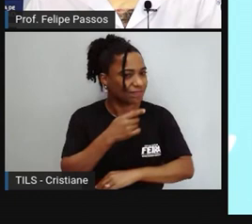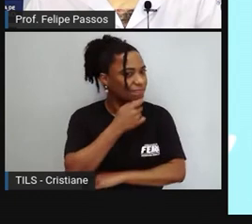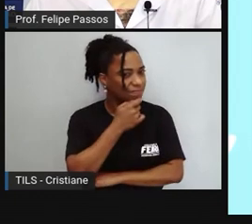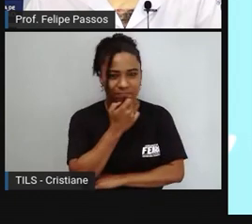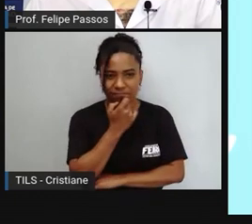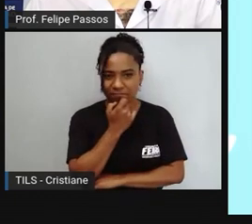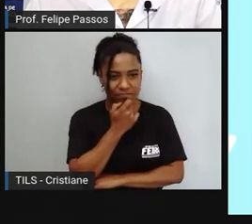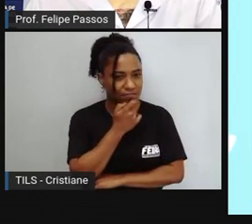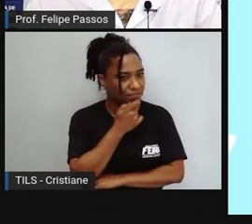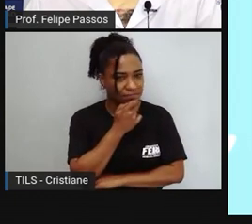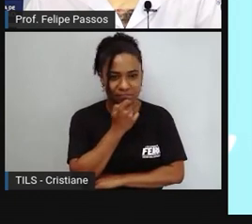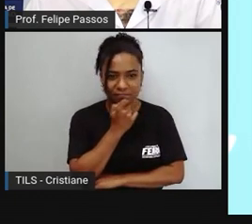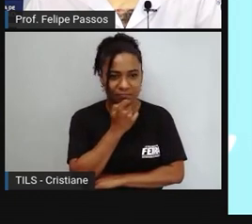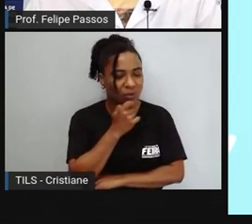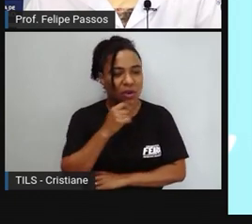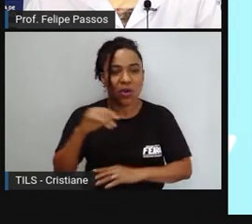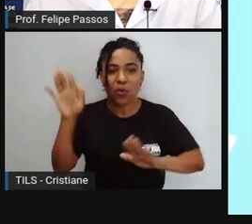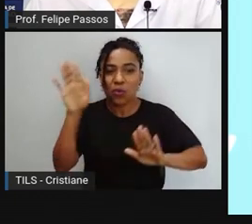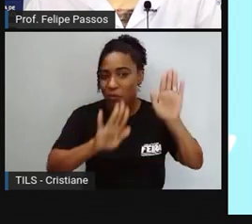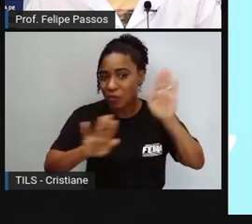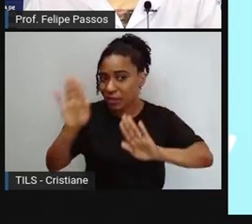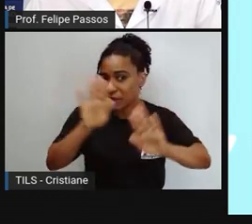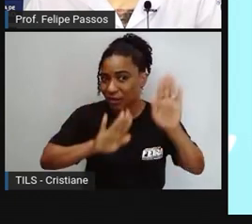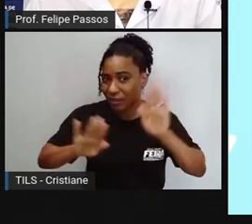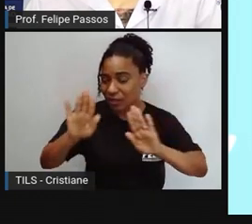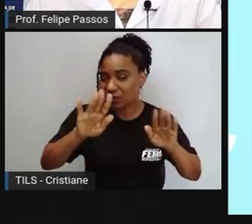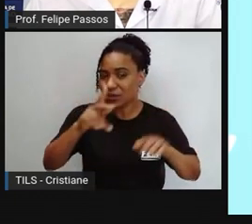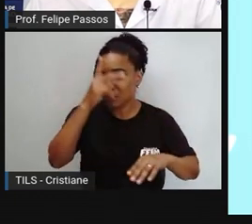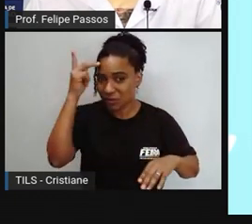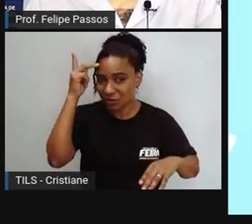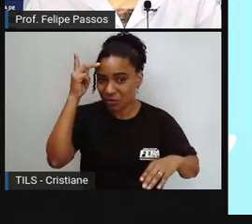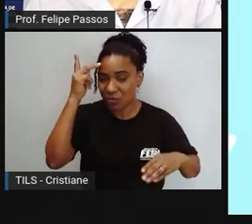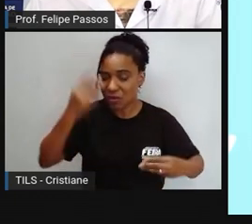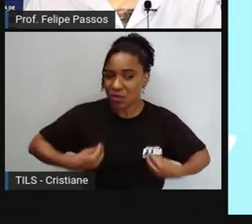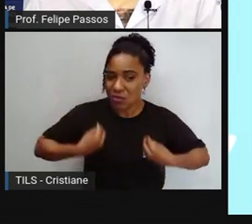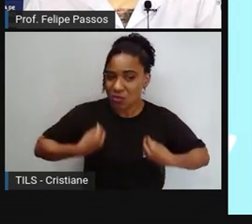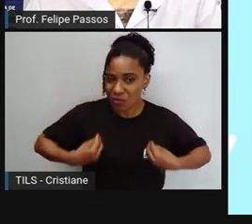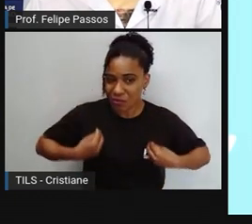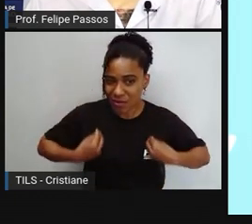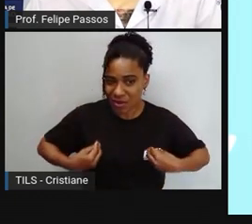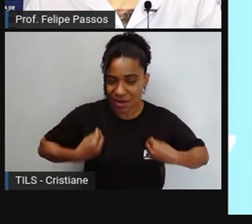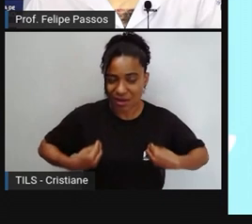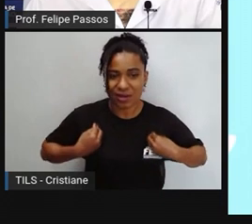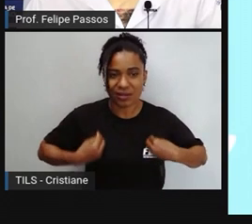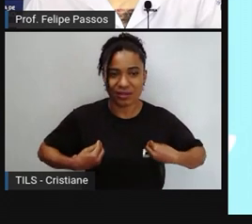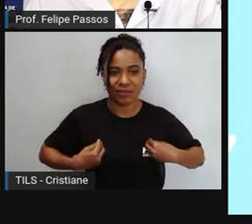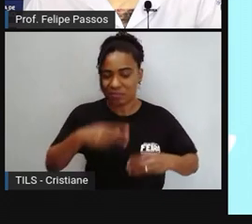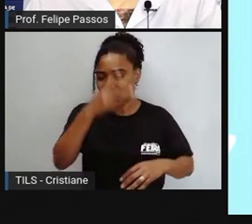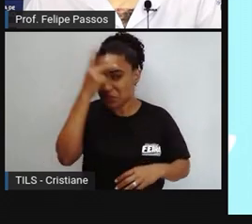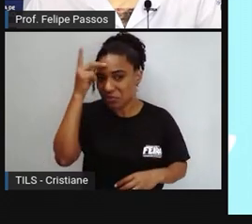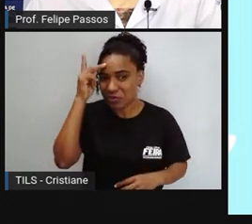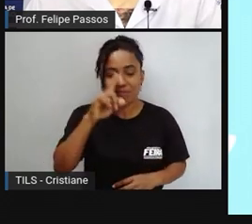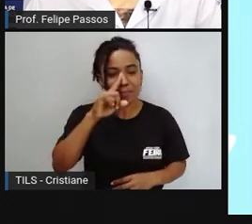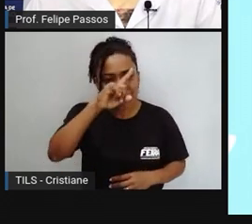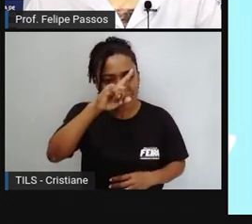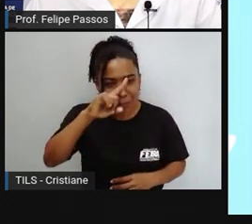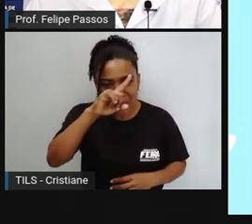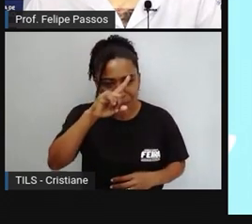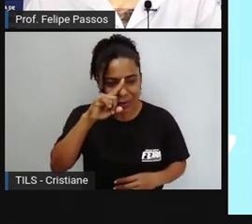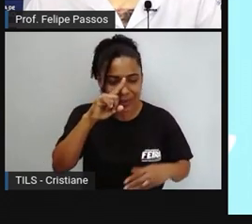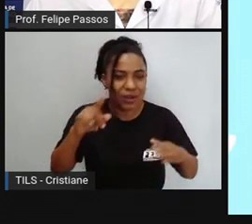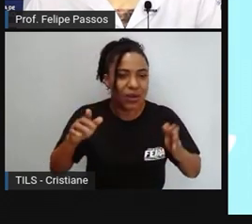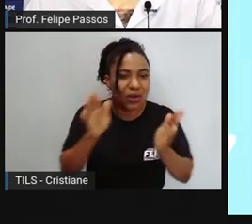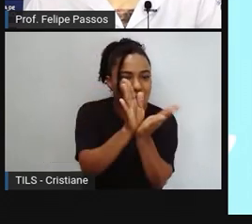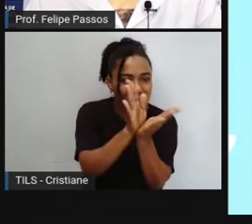com o ser humano o jacaré tem o pertencimento da